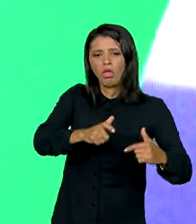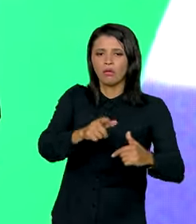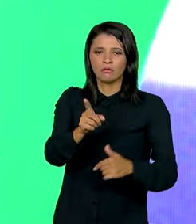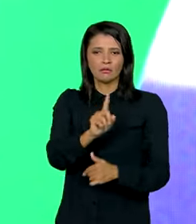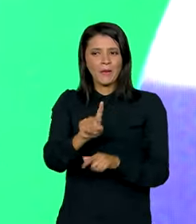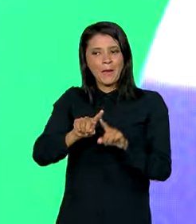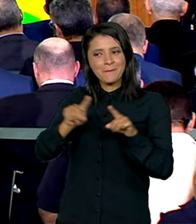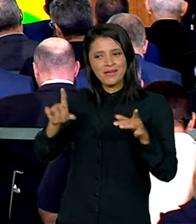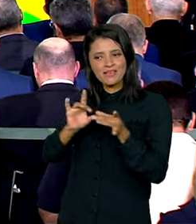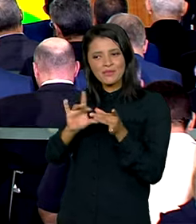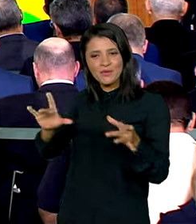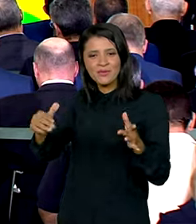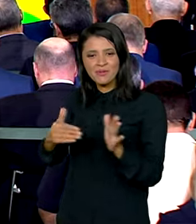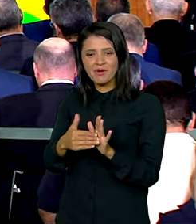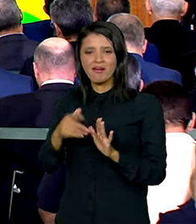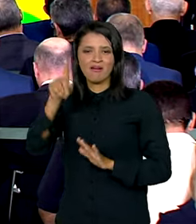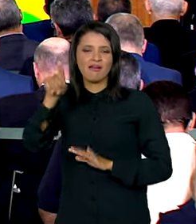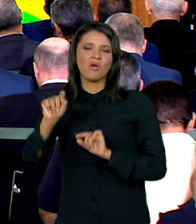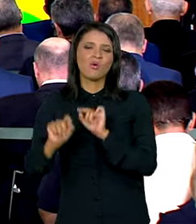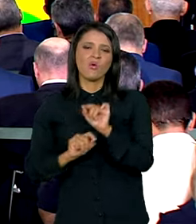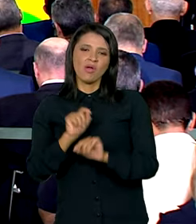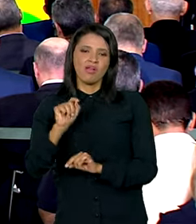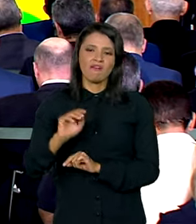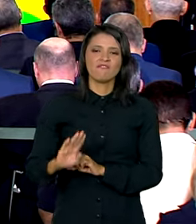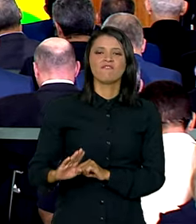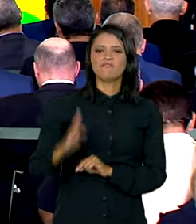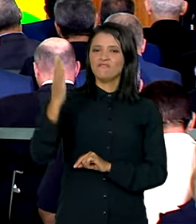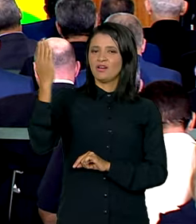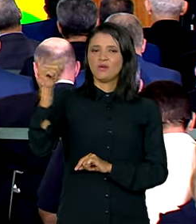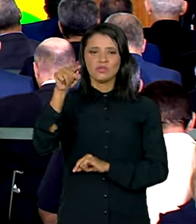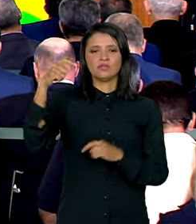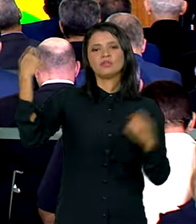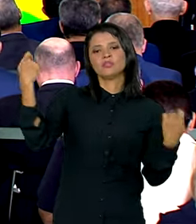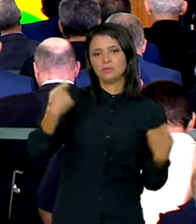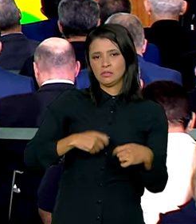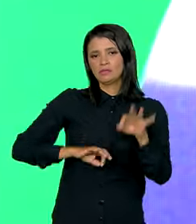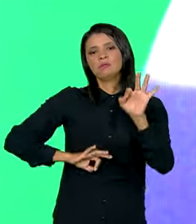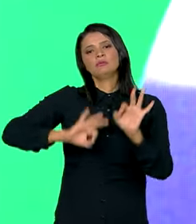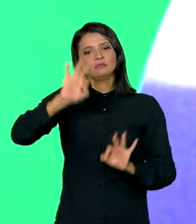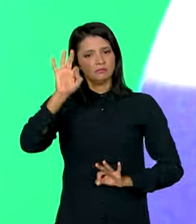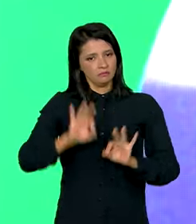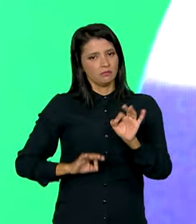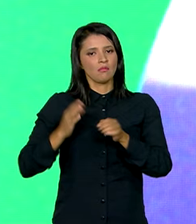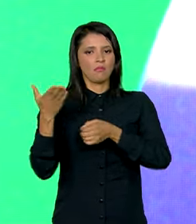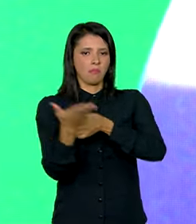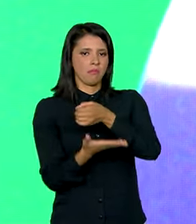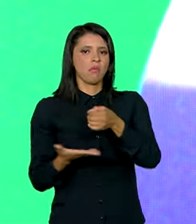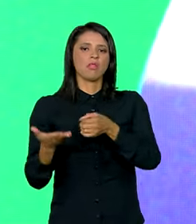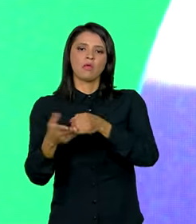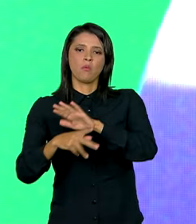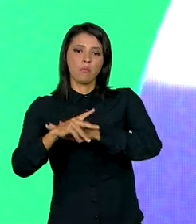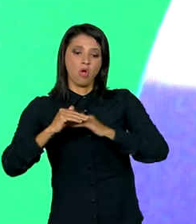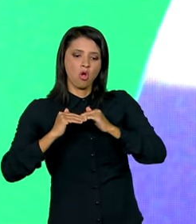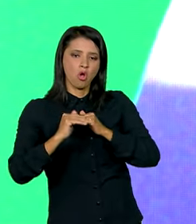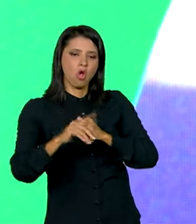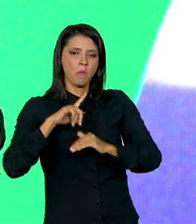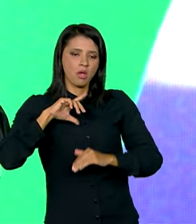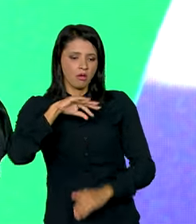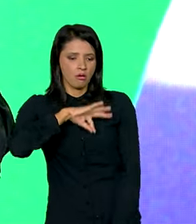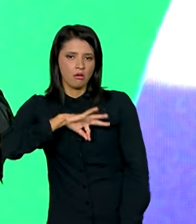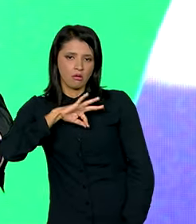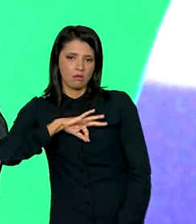essa liberdade até então era uma liberdade falsa. Nós precisaremos estabelecer padrão remuneratório que